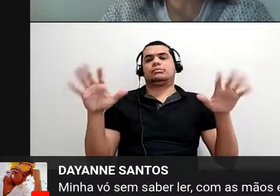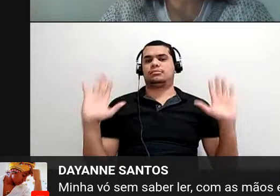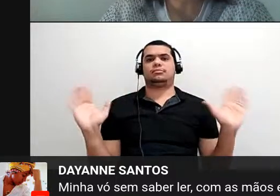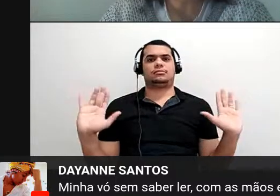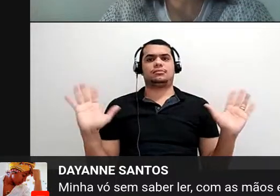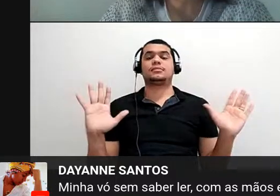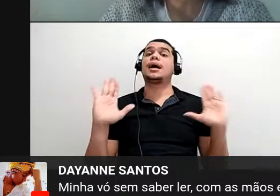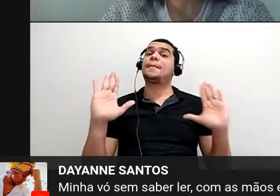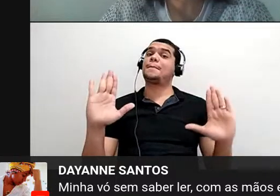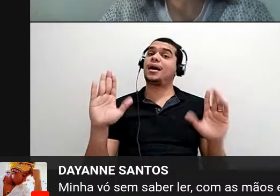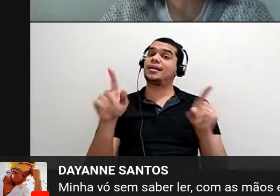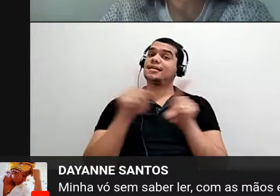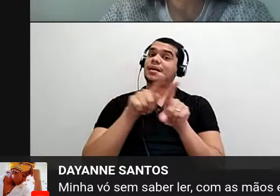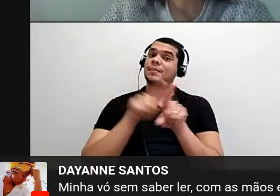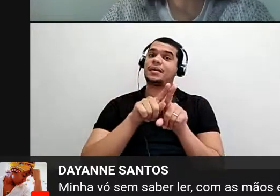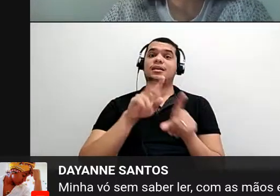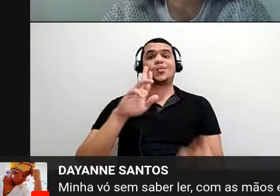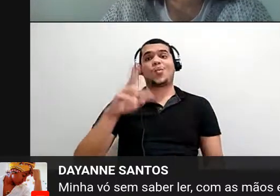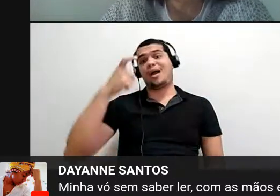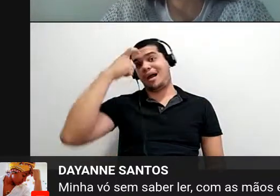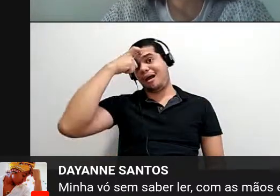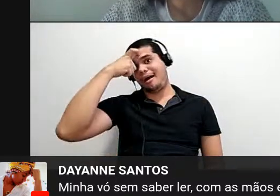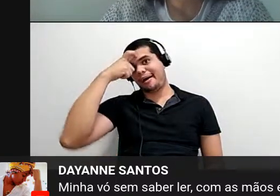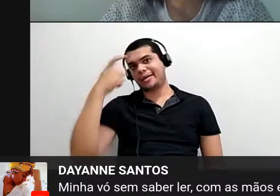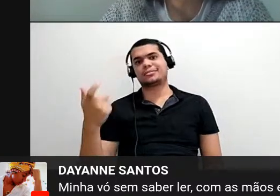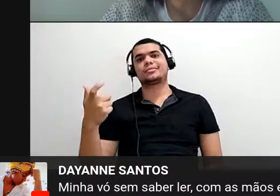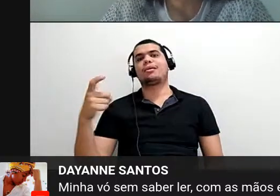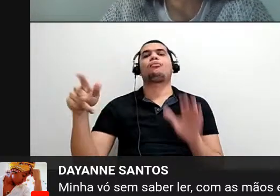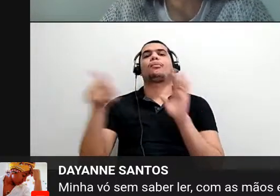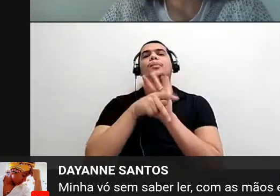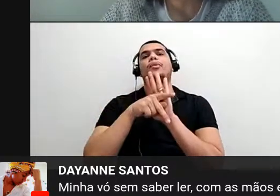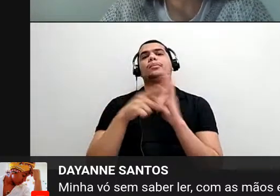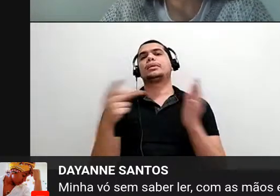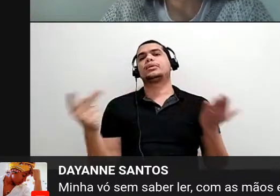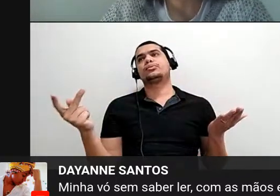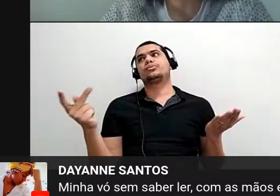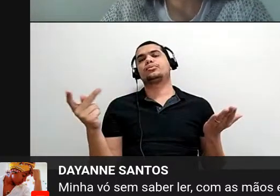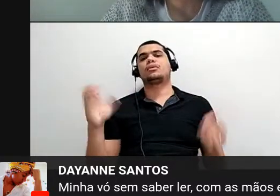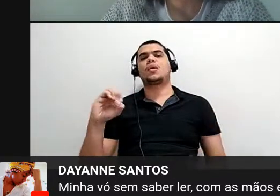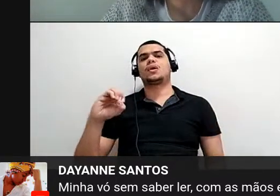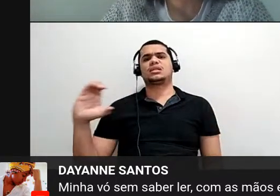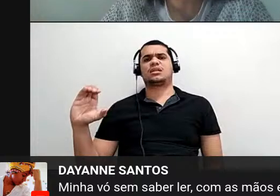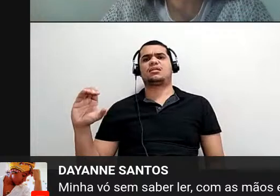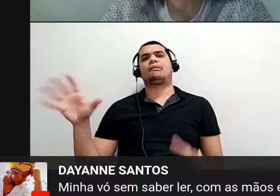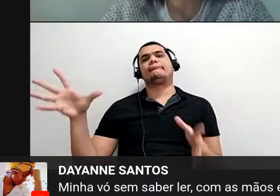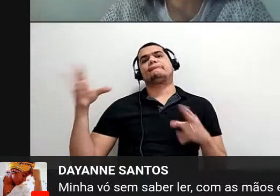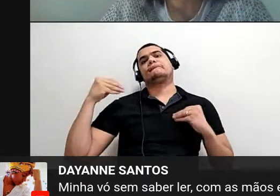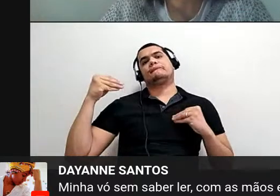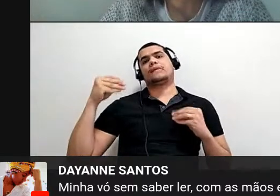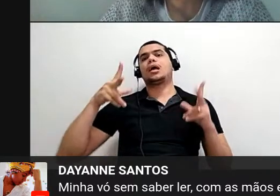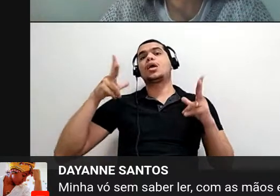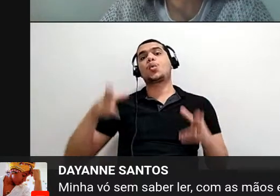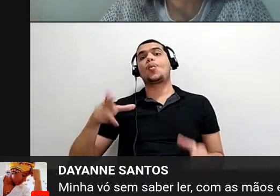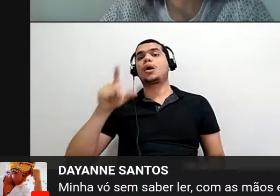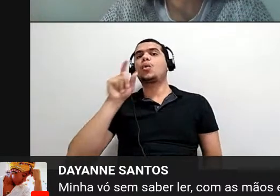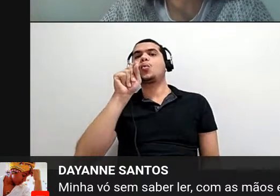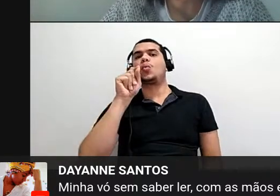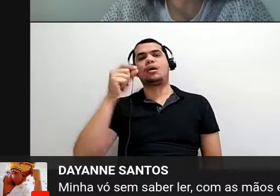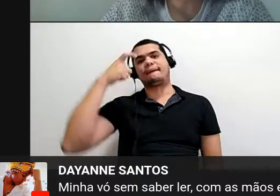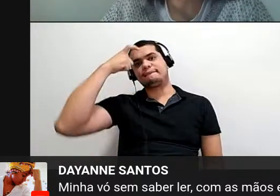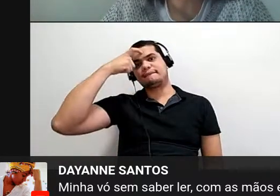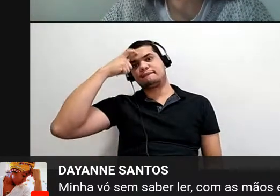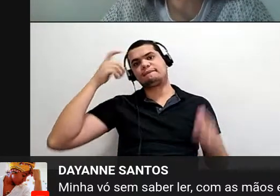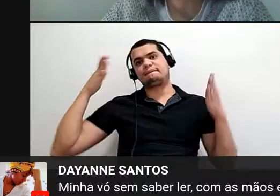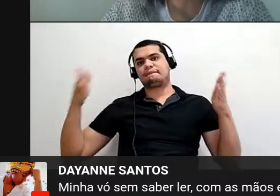a gente não pensa em uma razão nos moldes ocidentais, né, aquela razão como uma racionalidade